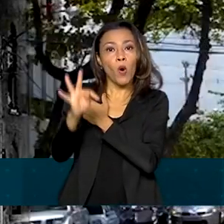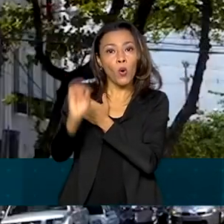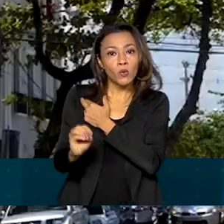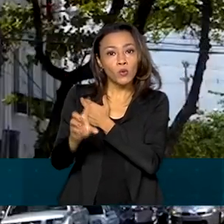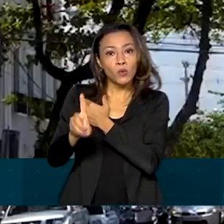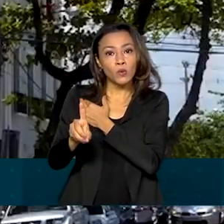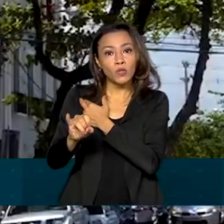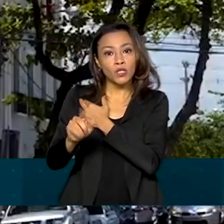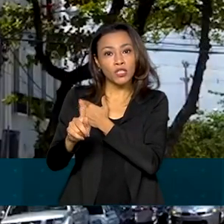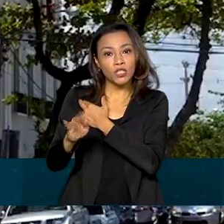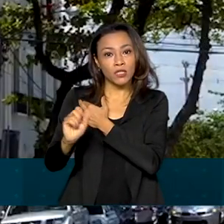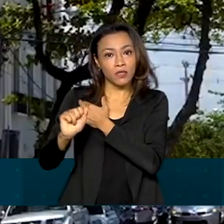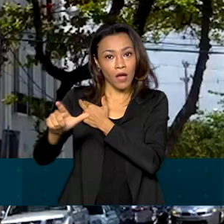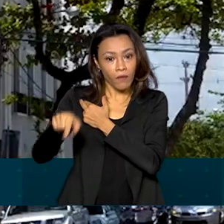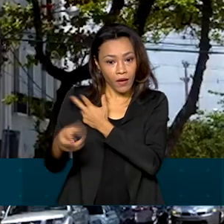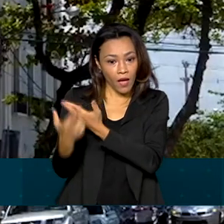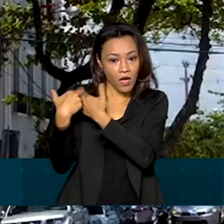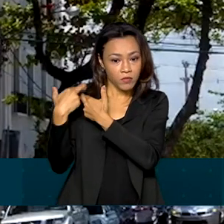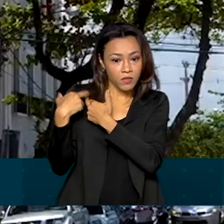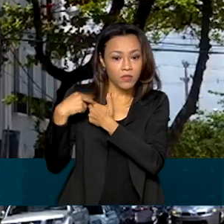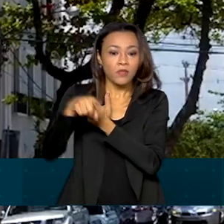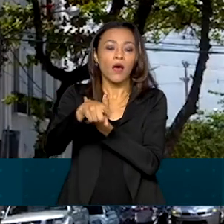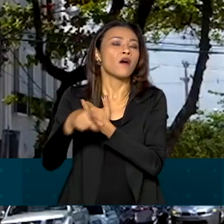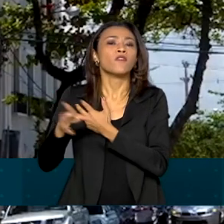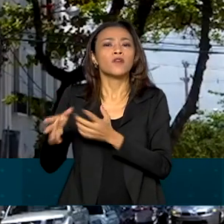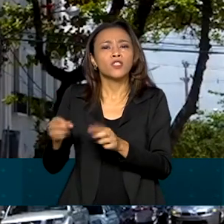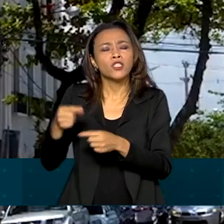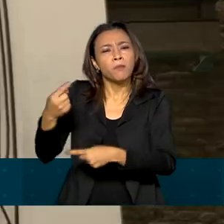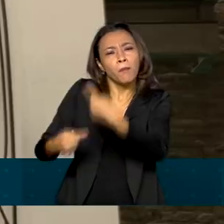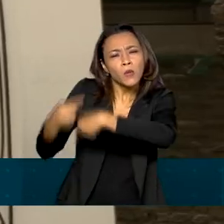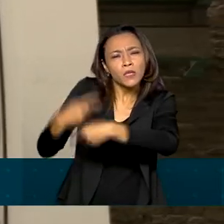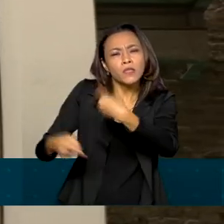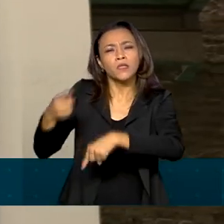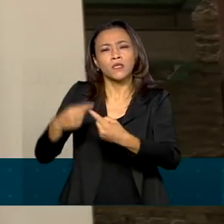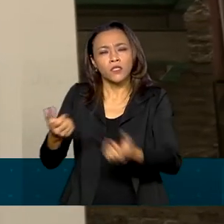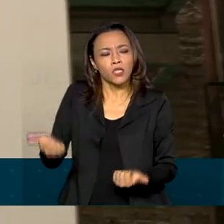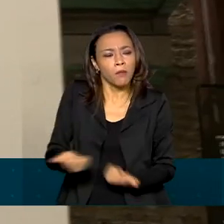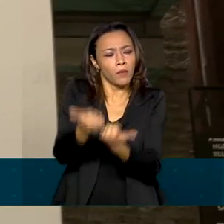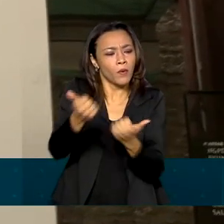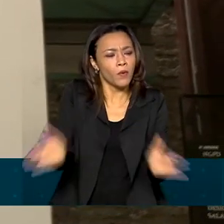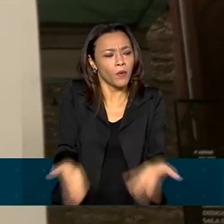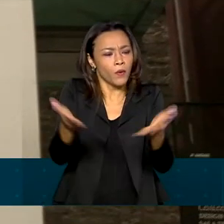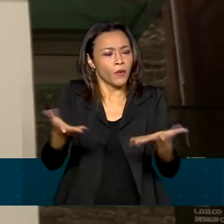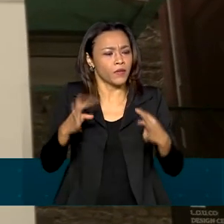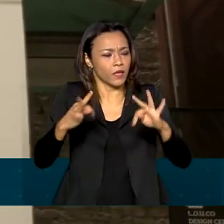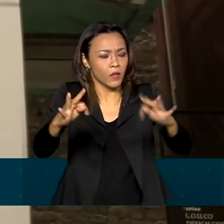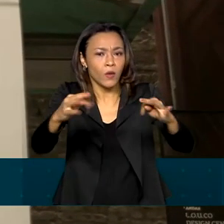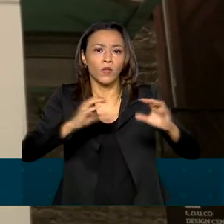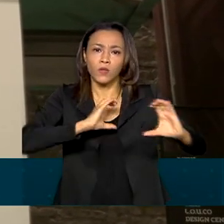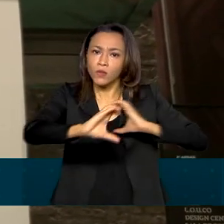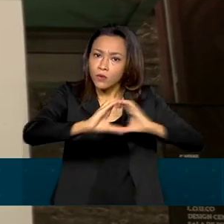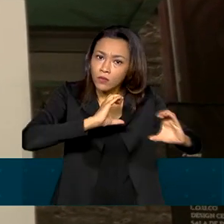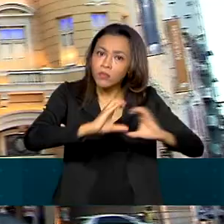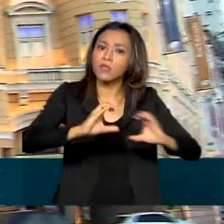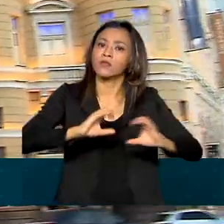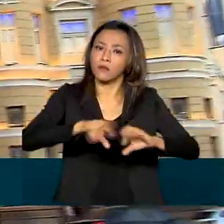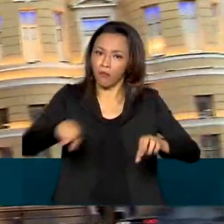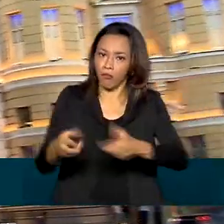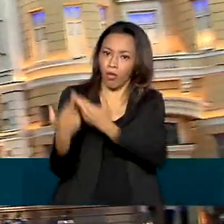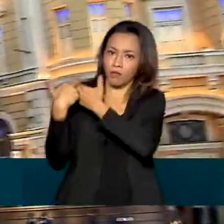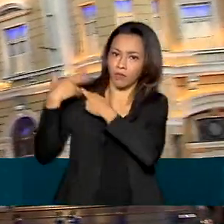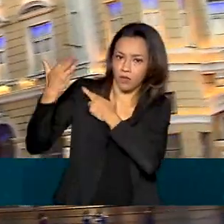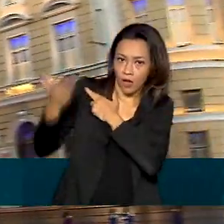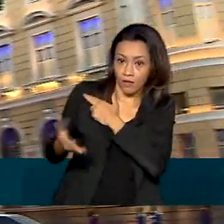governo de Pernambuco, que atua em políticas públicas de incentivo tecnológico em ações de comunicação e economia criativa nas cidades.